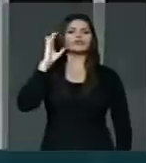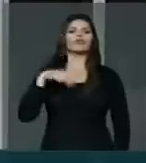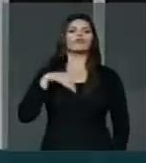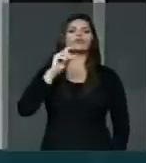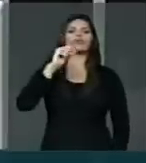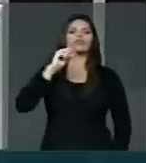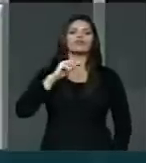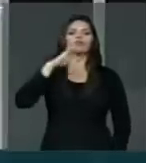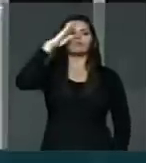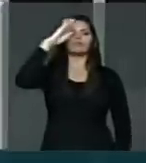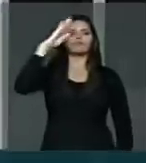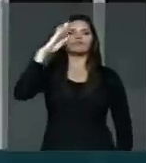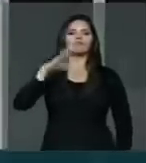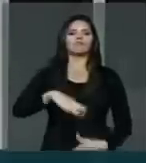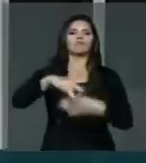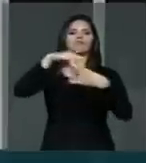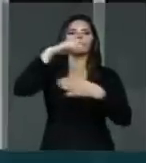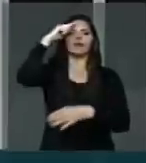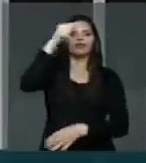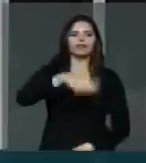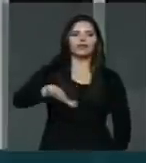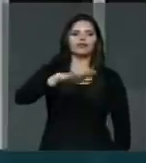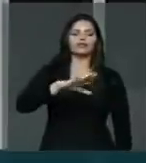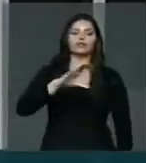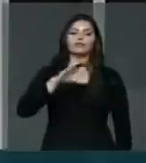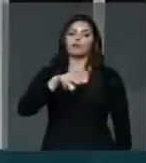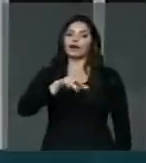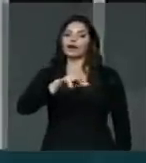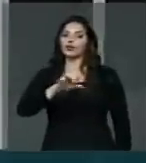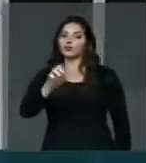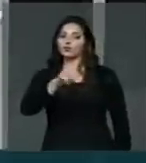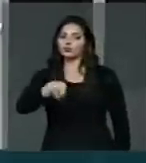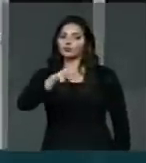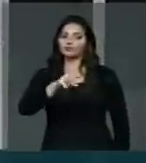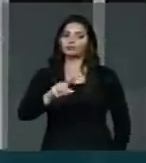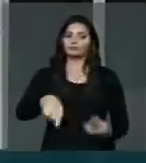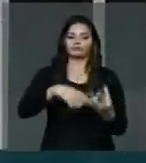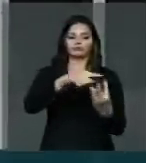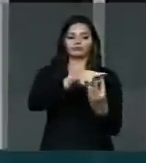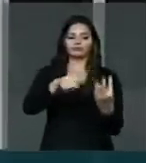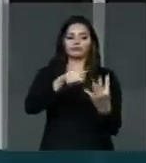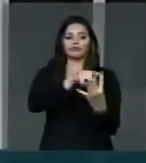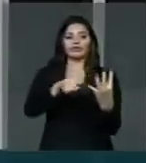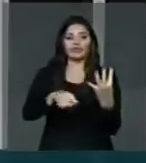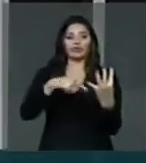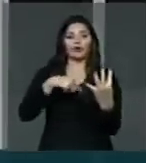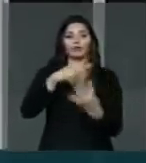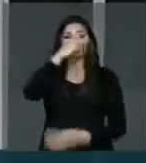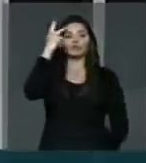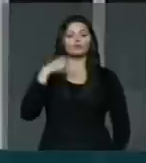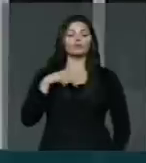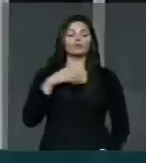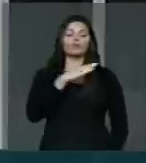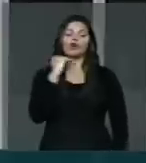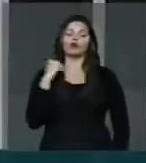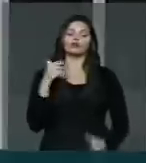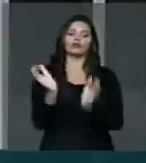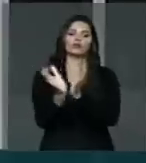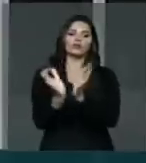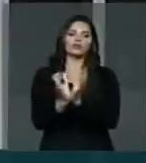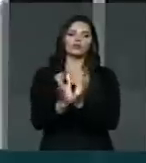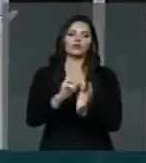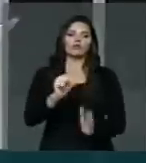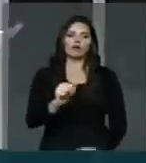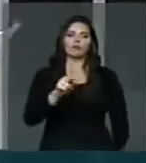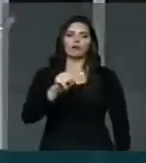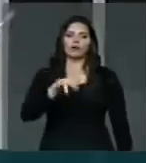comandante. Além de Mário Cozel, mais três elementos foram mortos por outros grupos, como a VAR Palmares